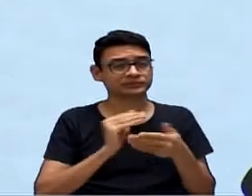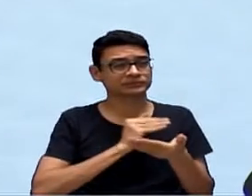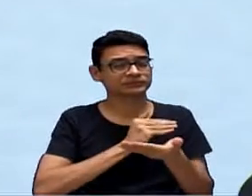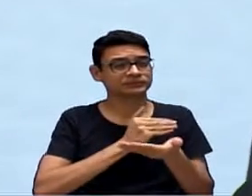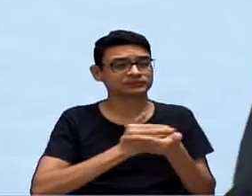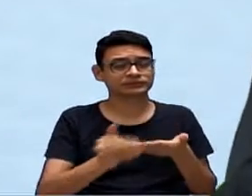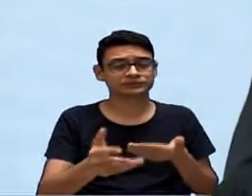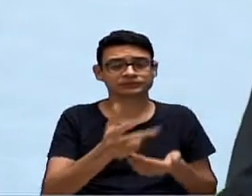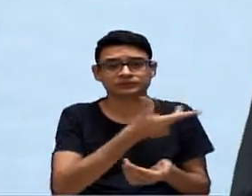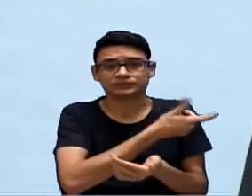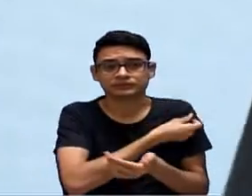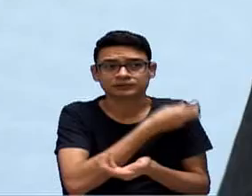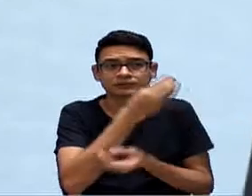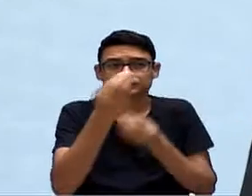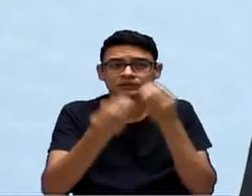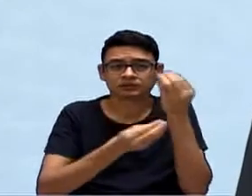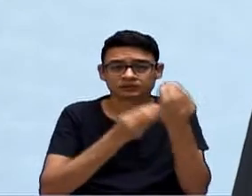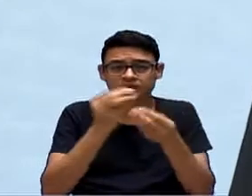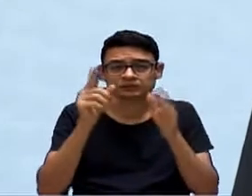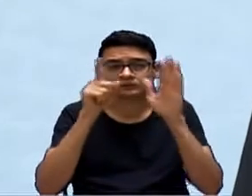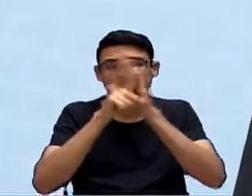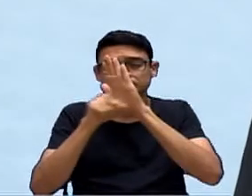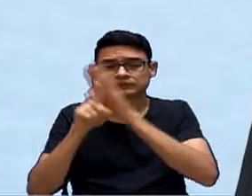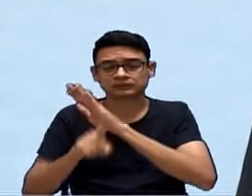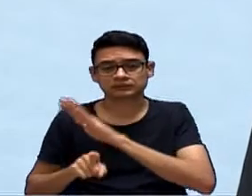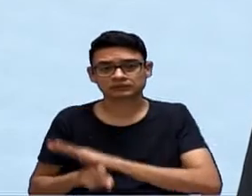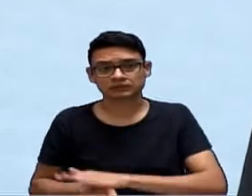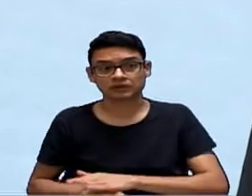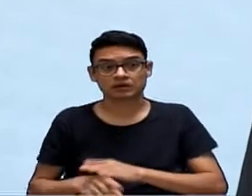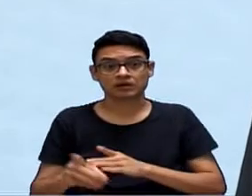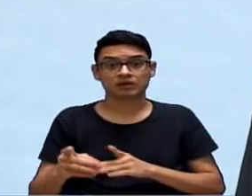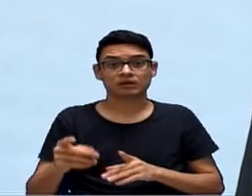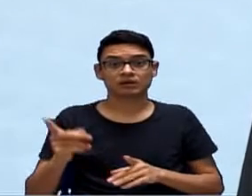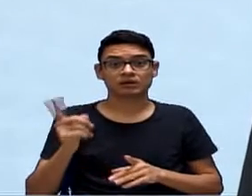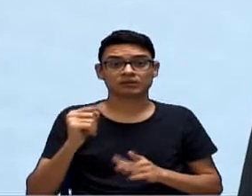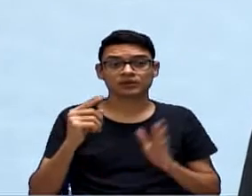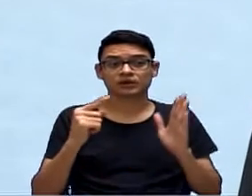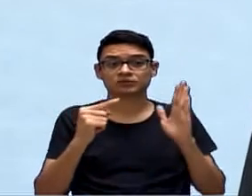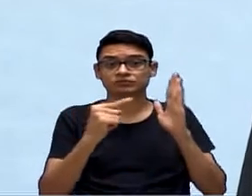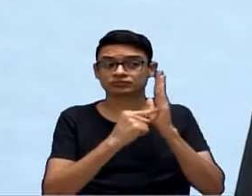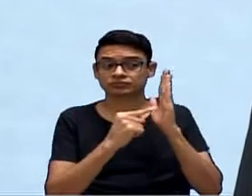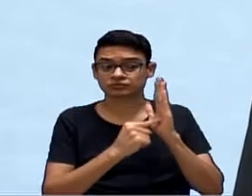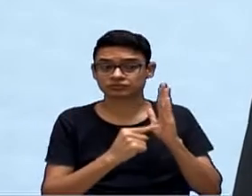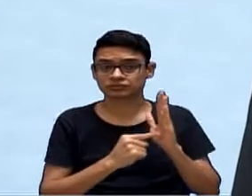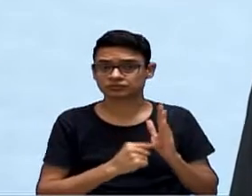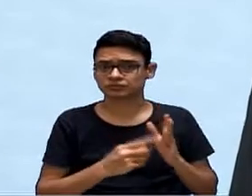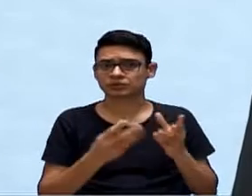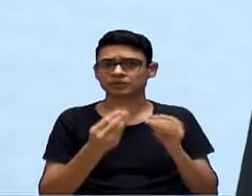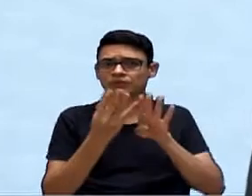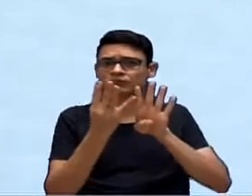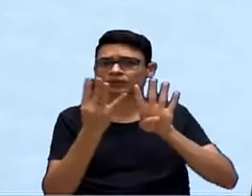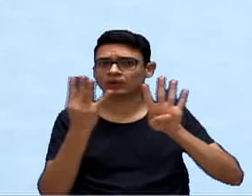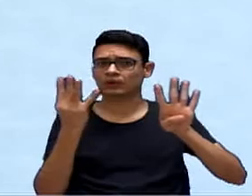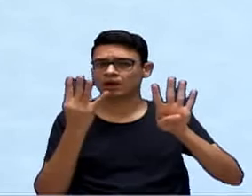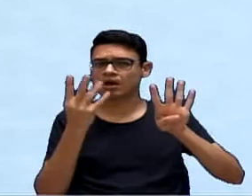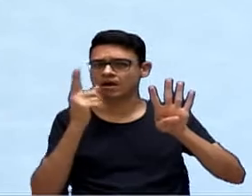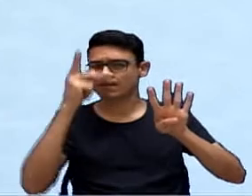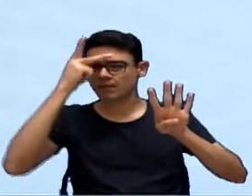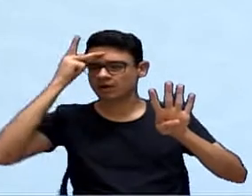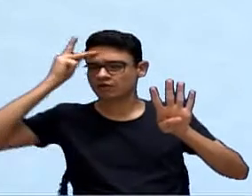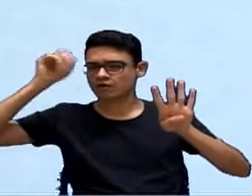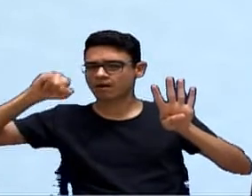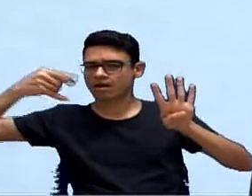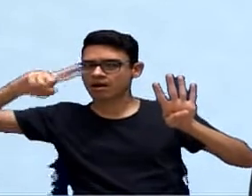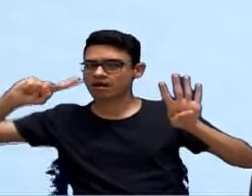questionamento, onde nós tivemos várias denúncias, inclusive do fura-fila na cidade. O Ministério